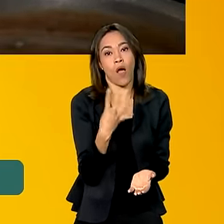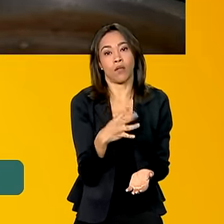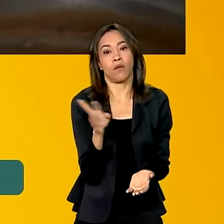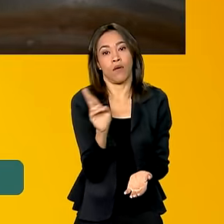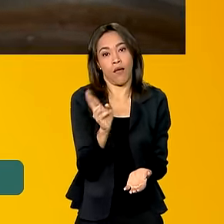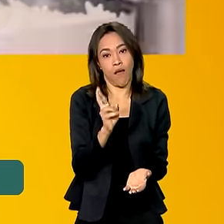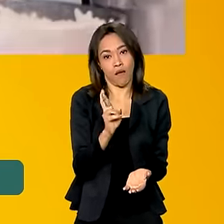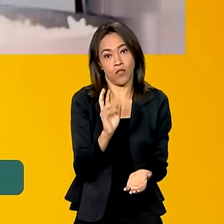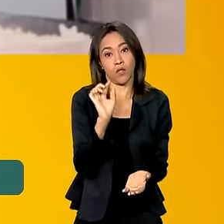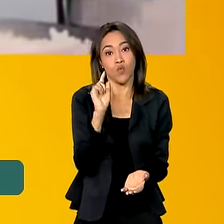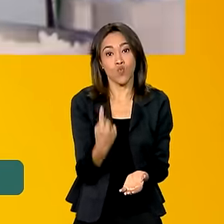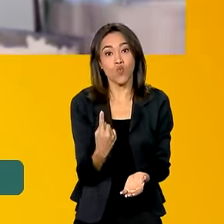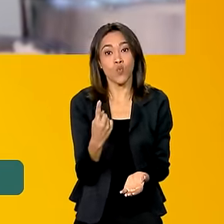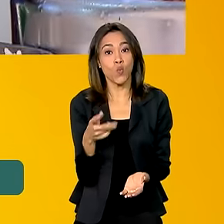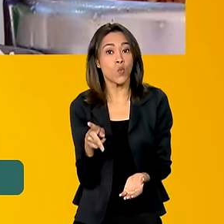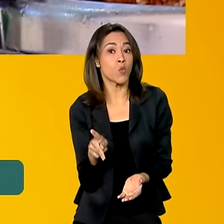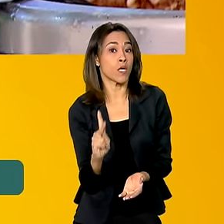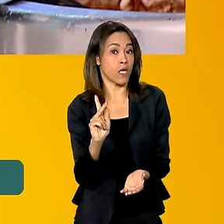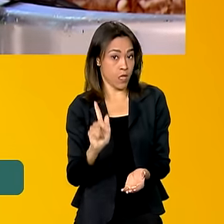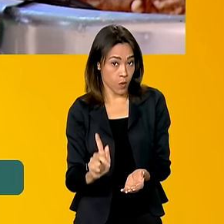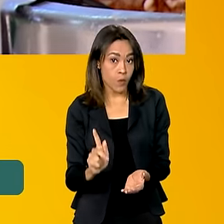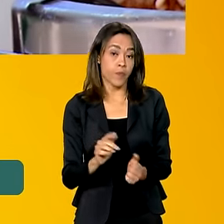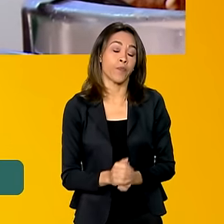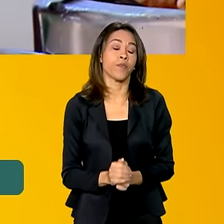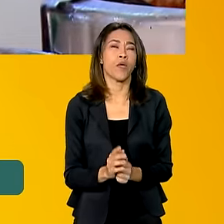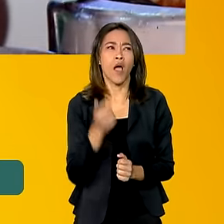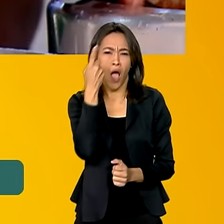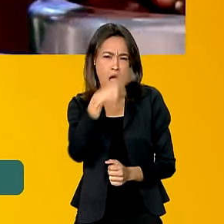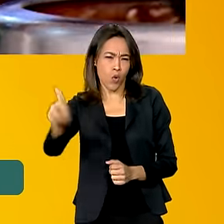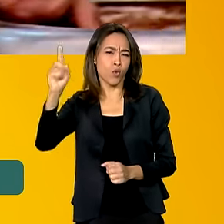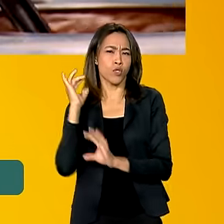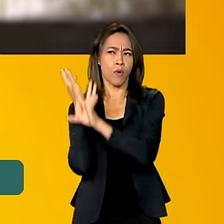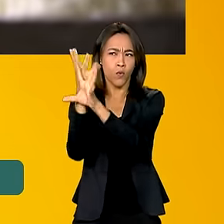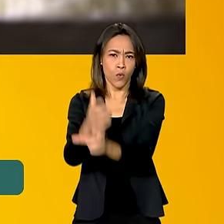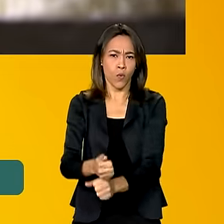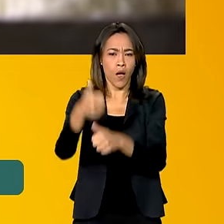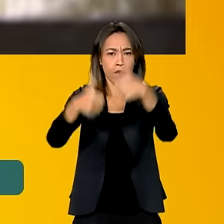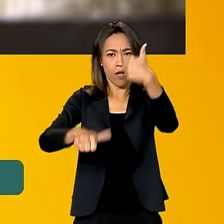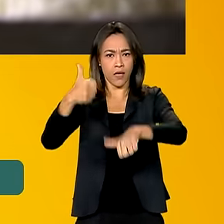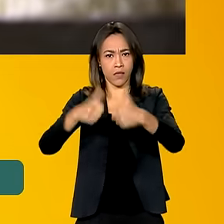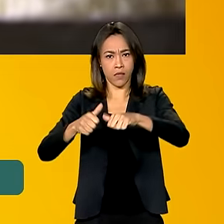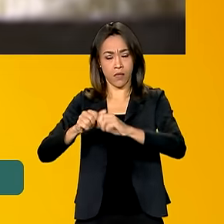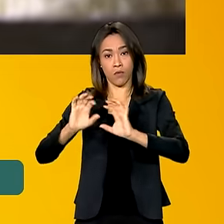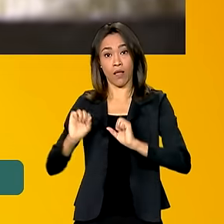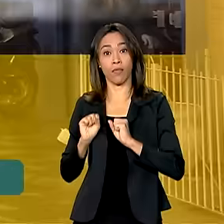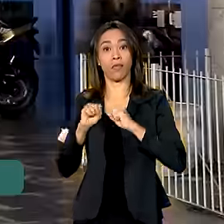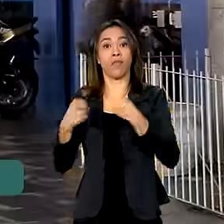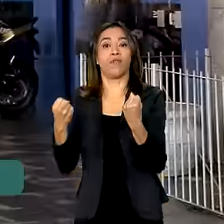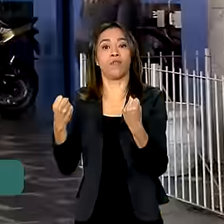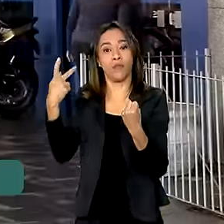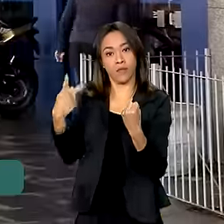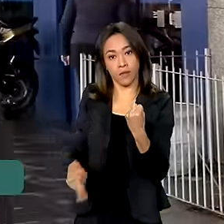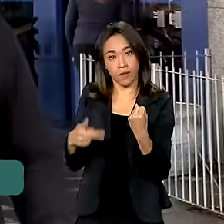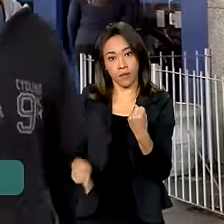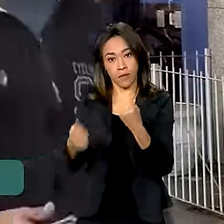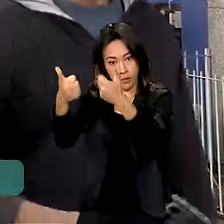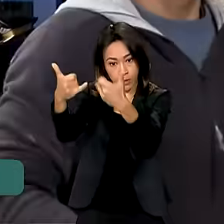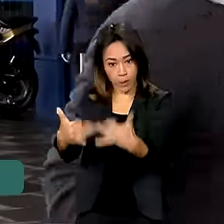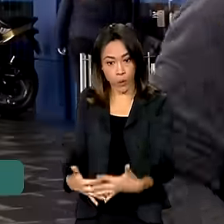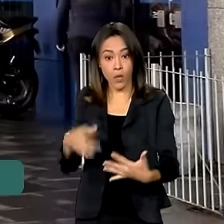,00 o quilo. E segundo o último balanço da Defesa Civil do Rio Grande do Sul, o número de municípios